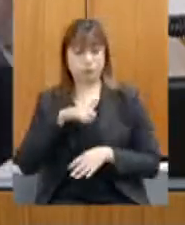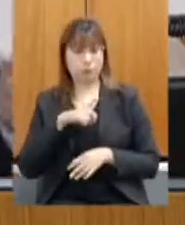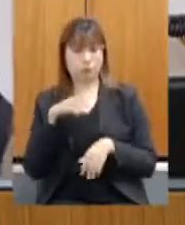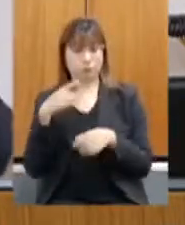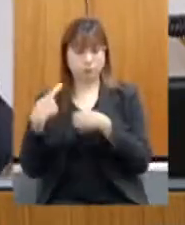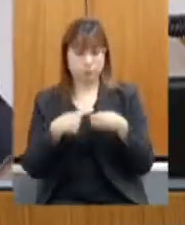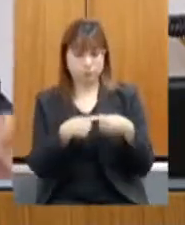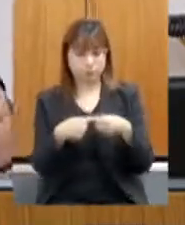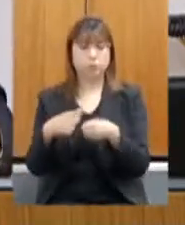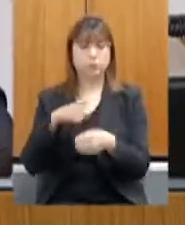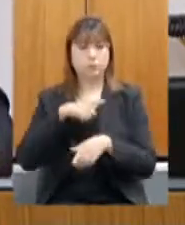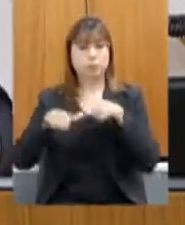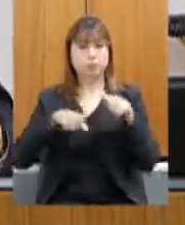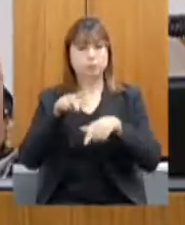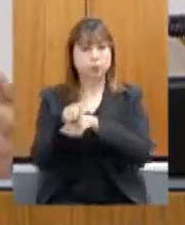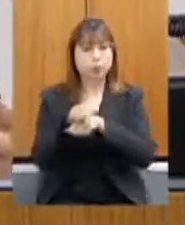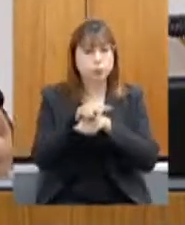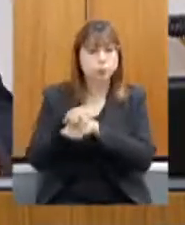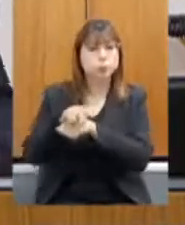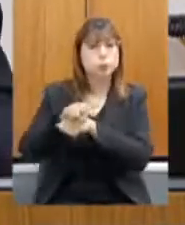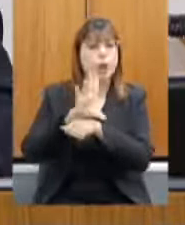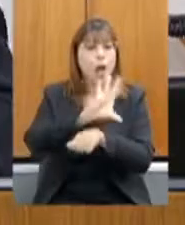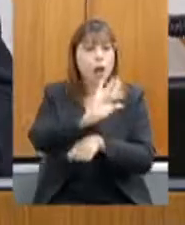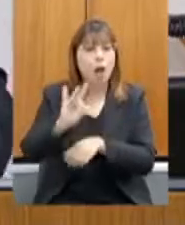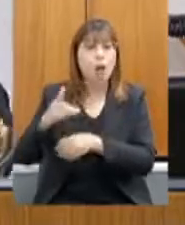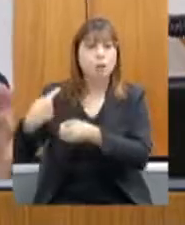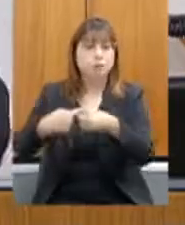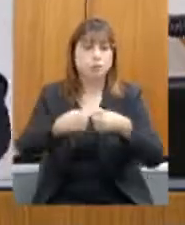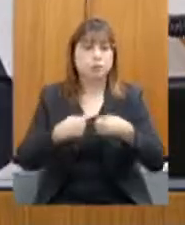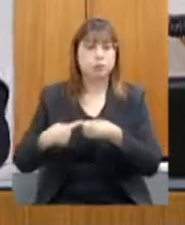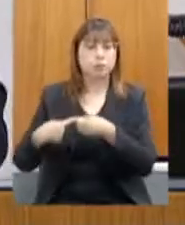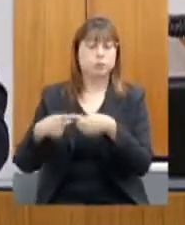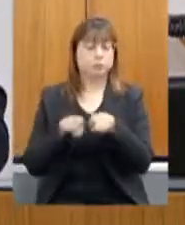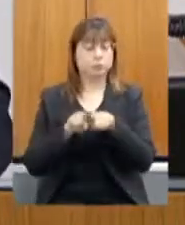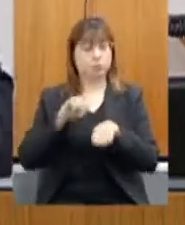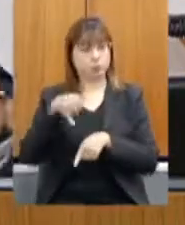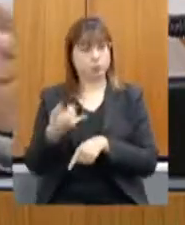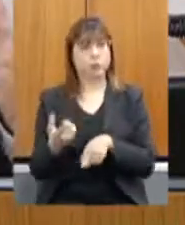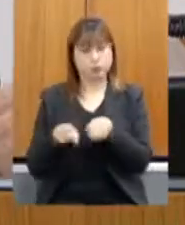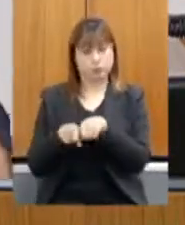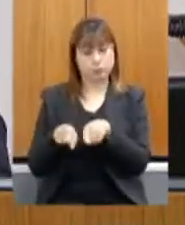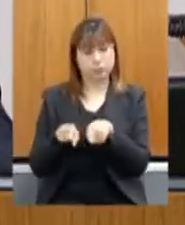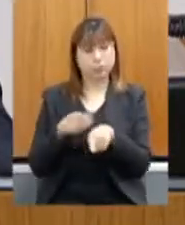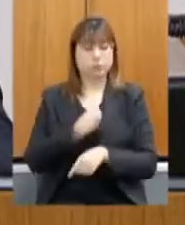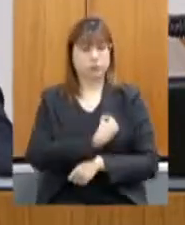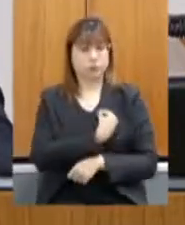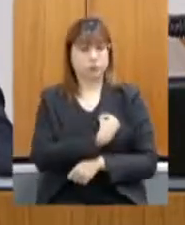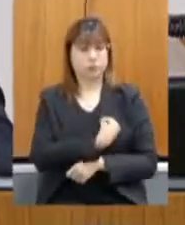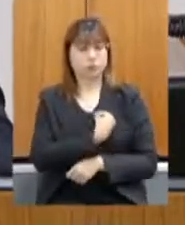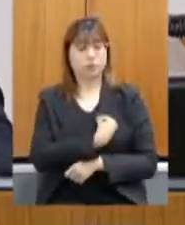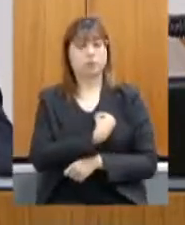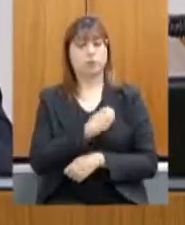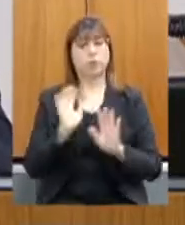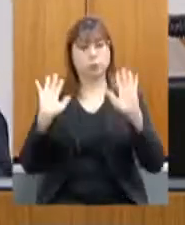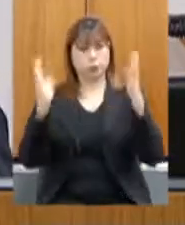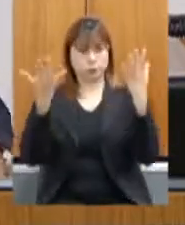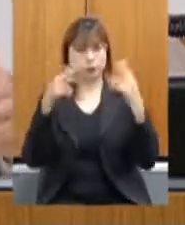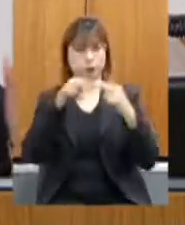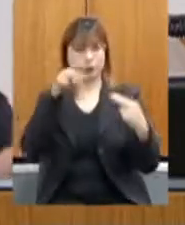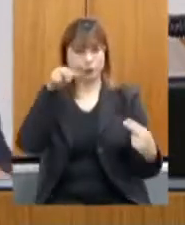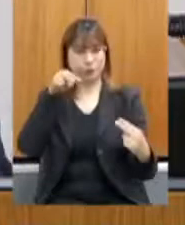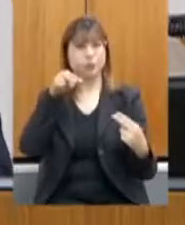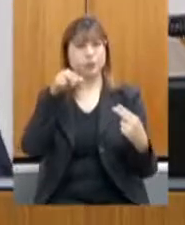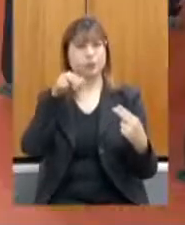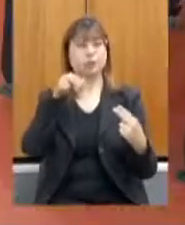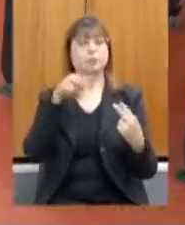inspeção municipal e, dentro dessa vertente, nós tivemos oportunidade, secretário, de participar de alguns eventos virtuais sobre os nossos